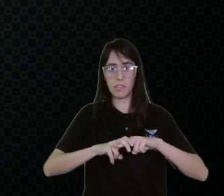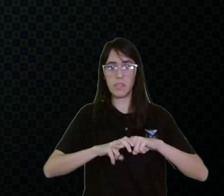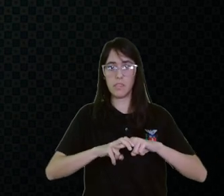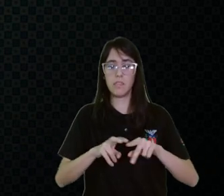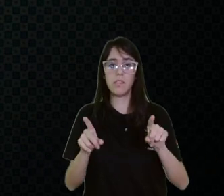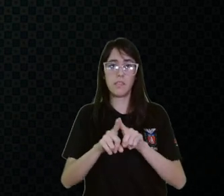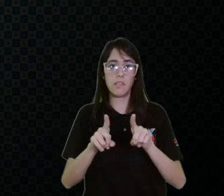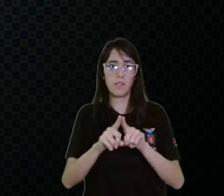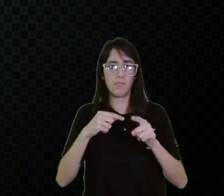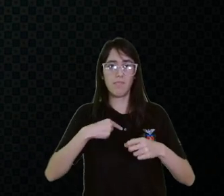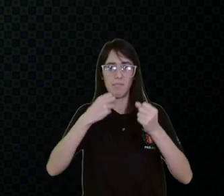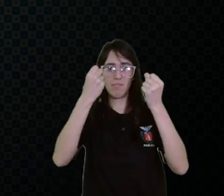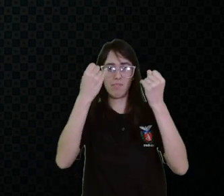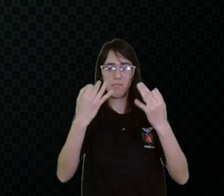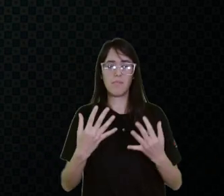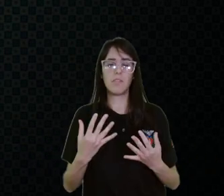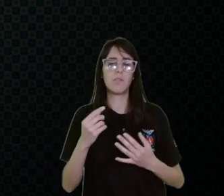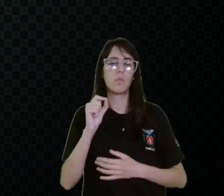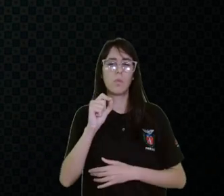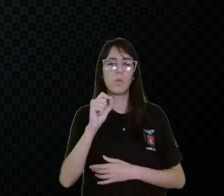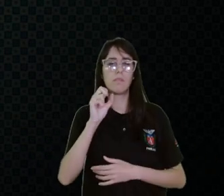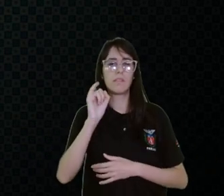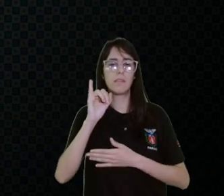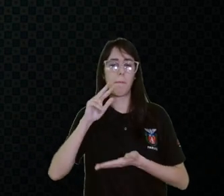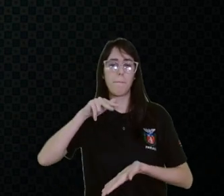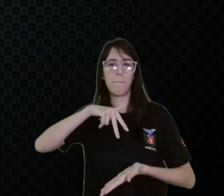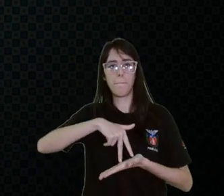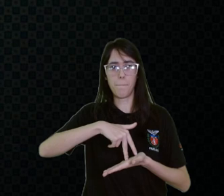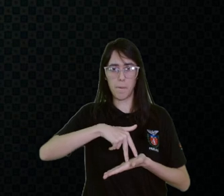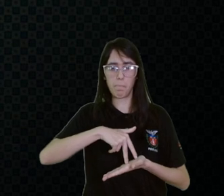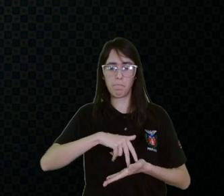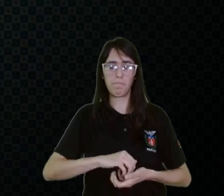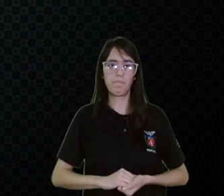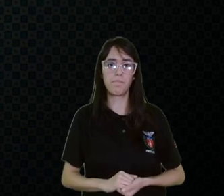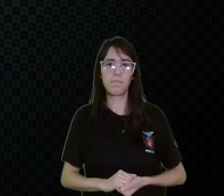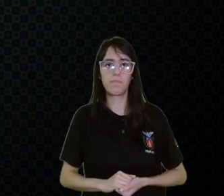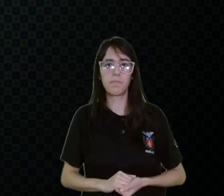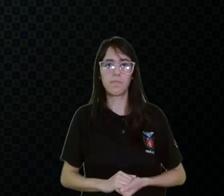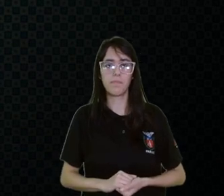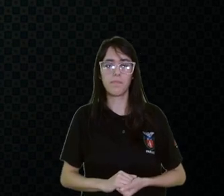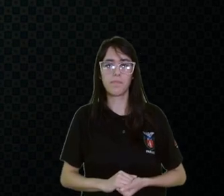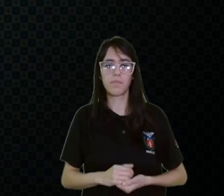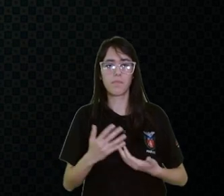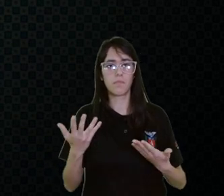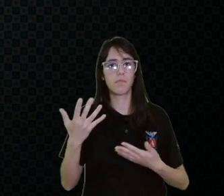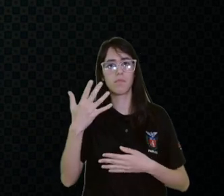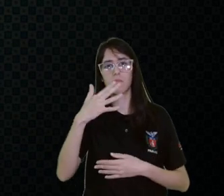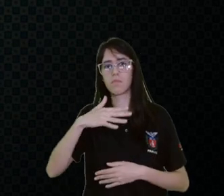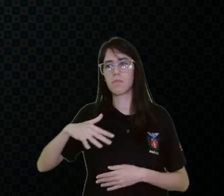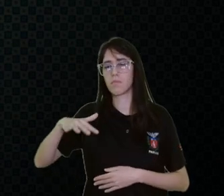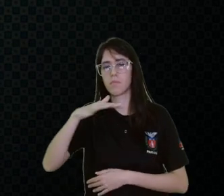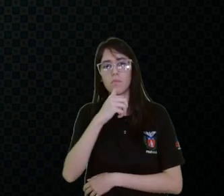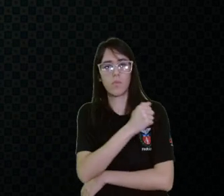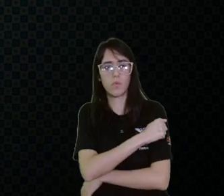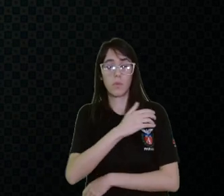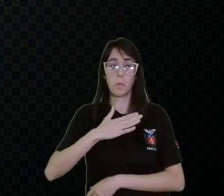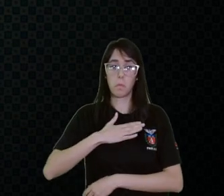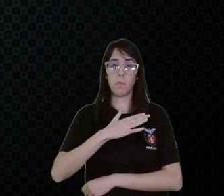já descreveu ali um parapódio na posição em pé, eu sempre digo para estudantes meus,